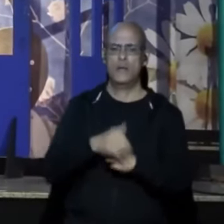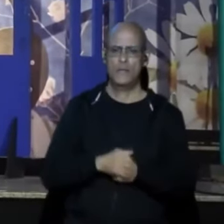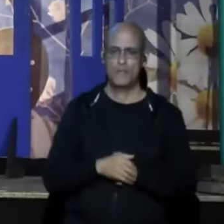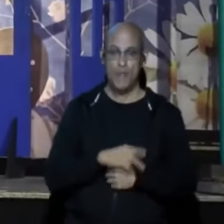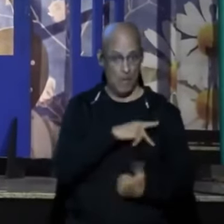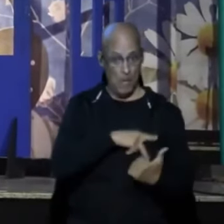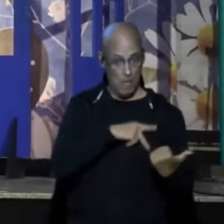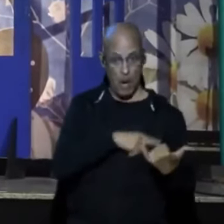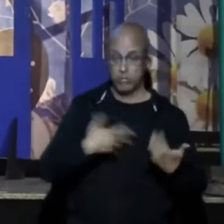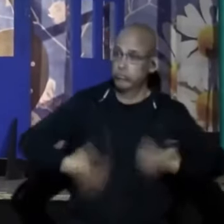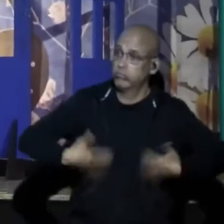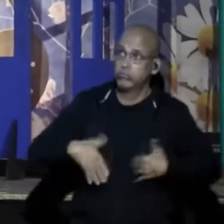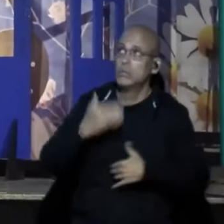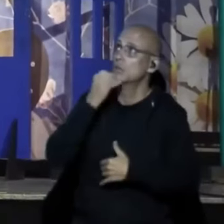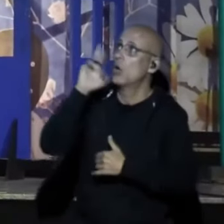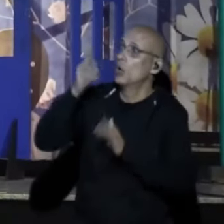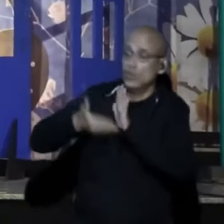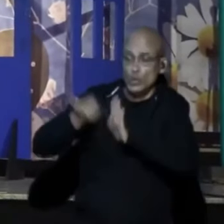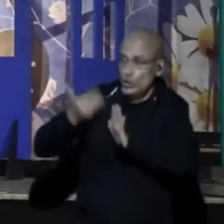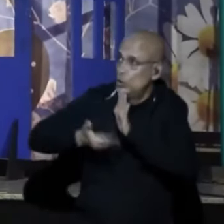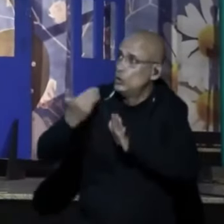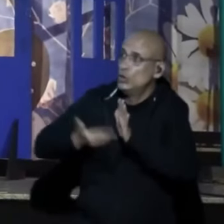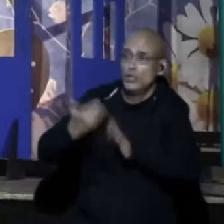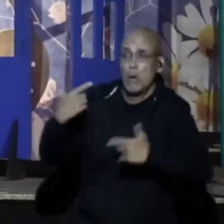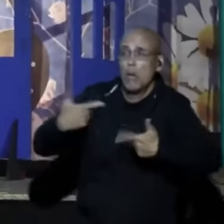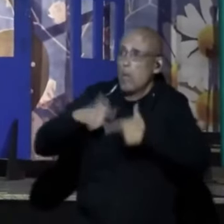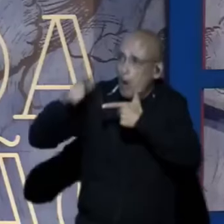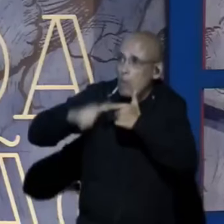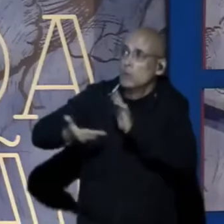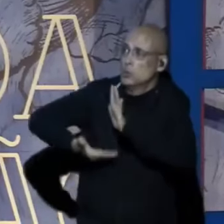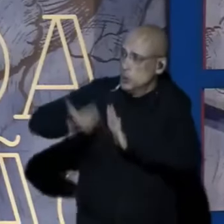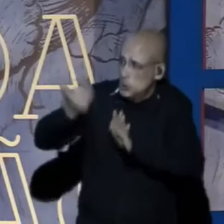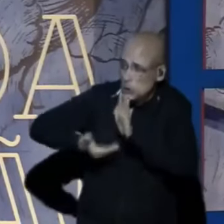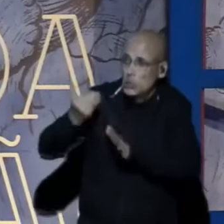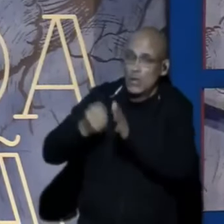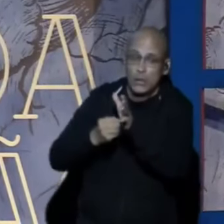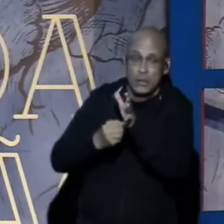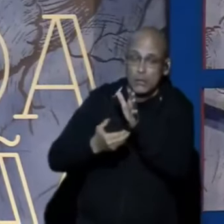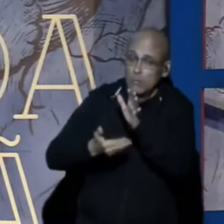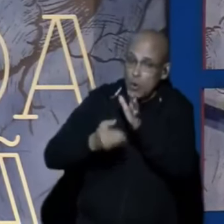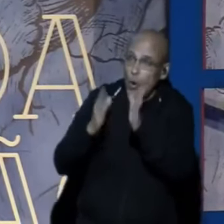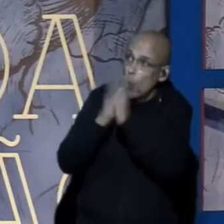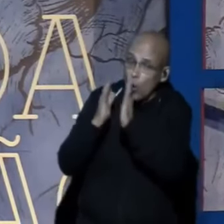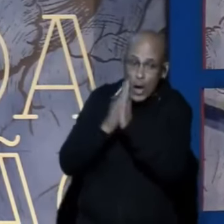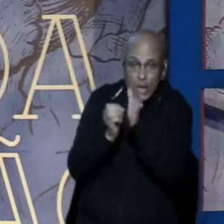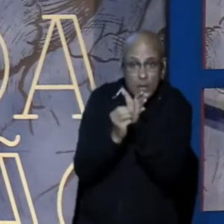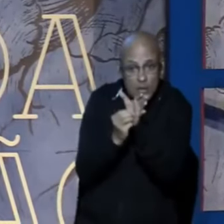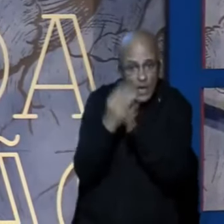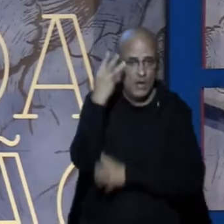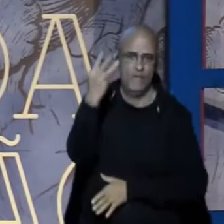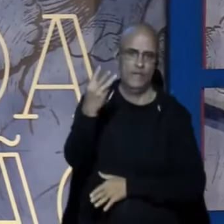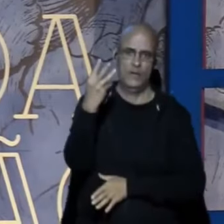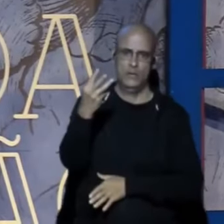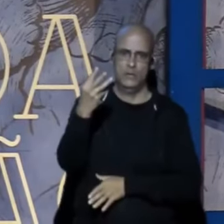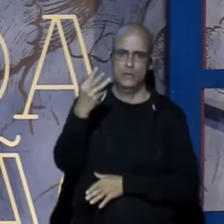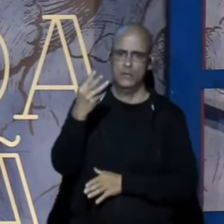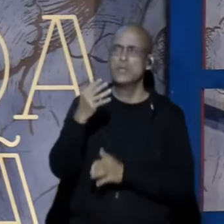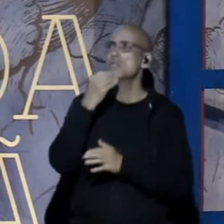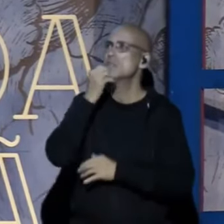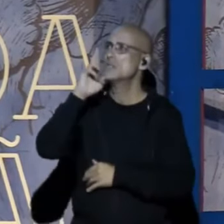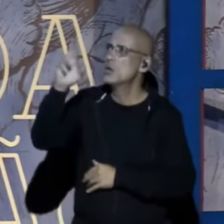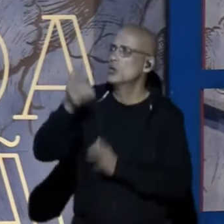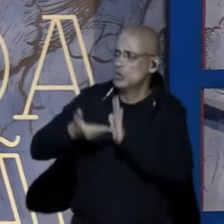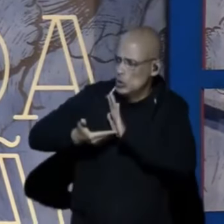vezes Me arranca Senhor Esse espinho na carne Me arranca Senhor Aquilo que me aflige Me livra Senhor Desse